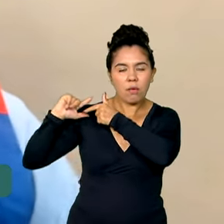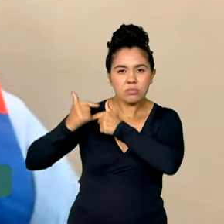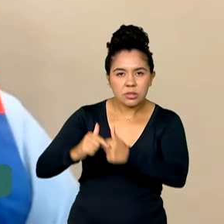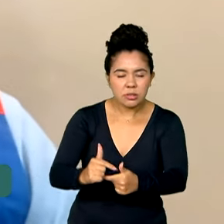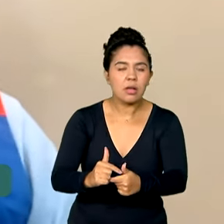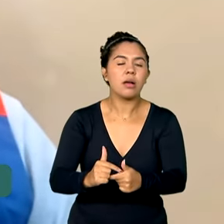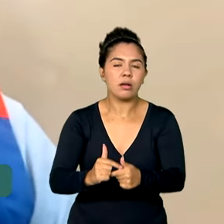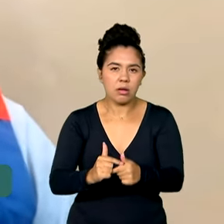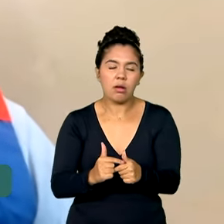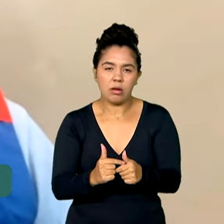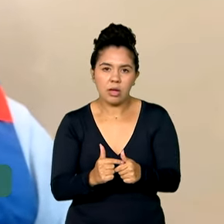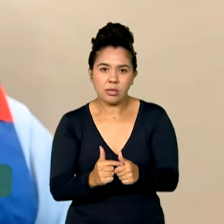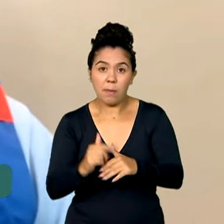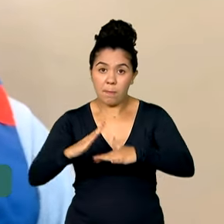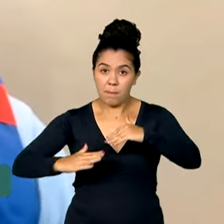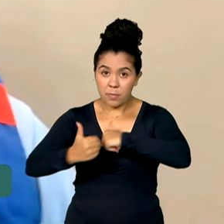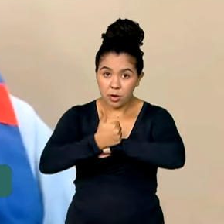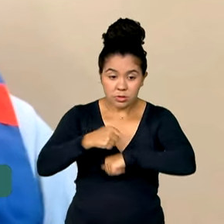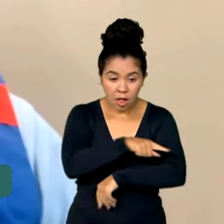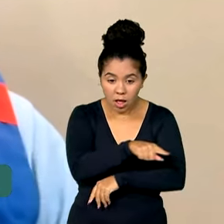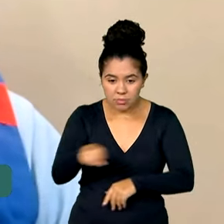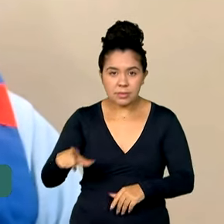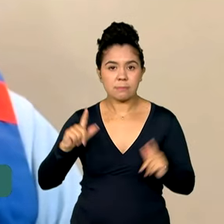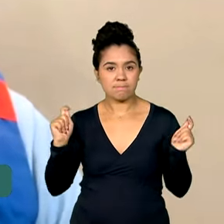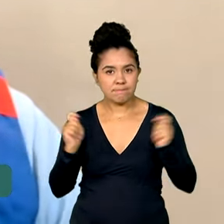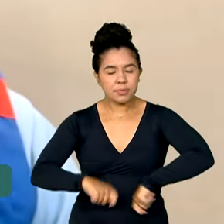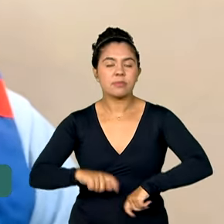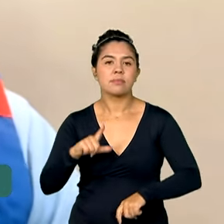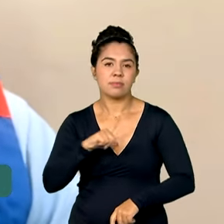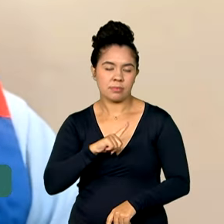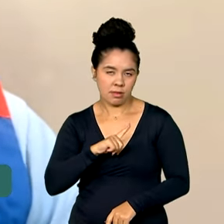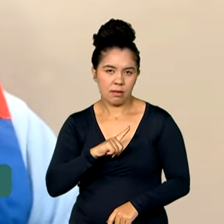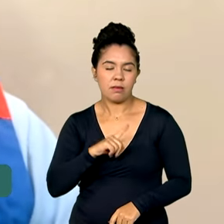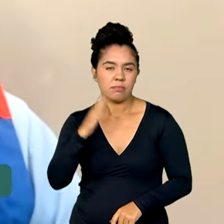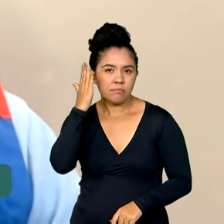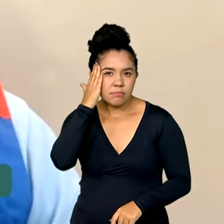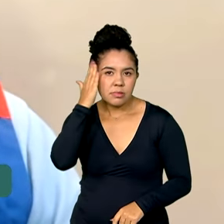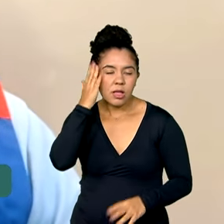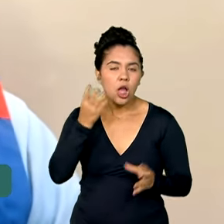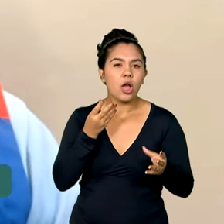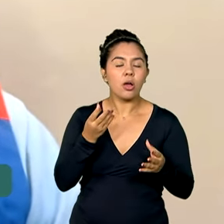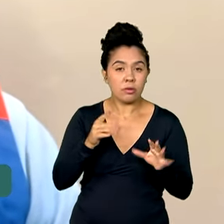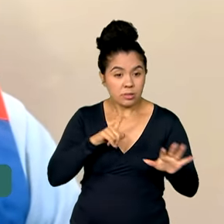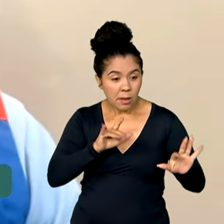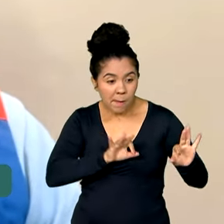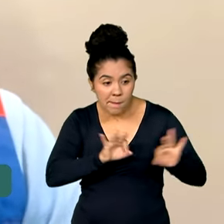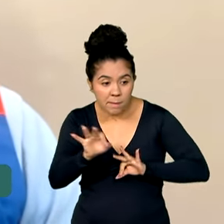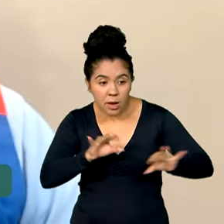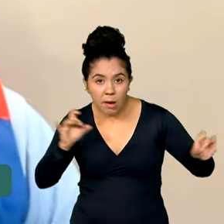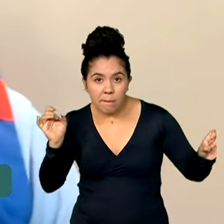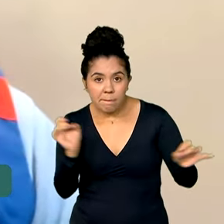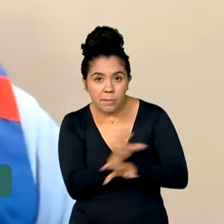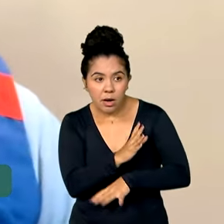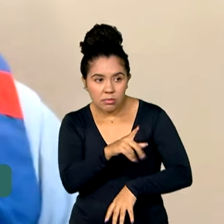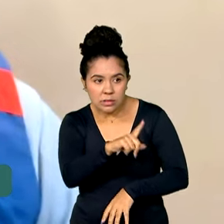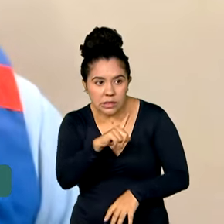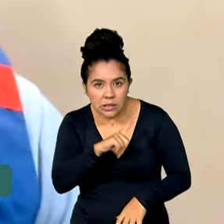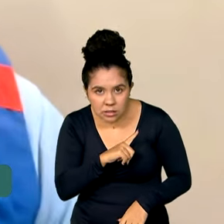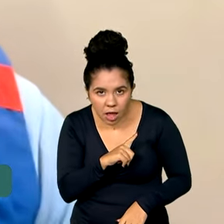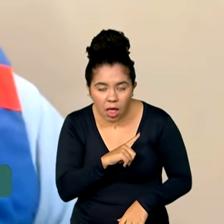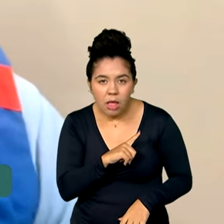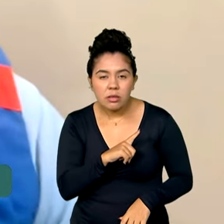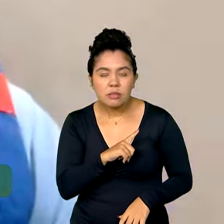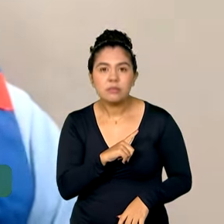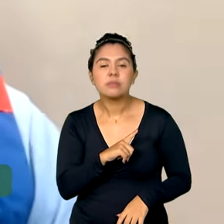esses profissionais têm a capacidade de entender, a partir do plano de contingência do estado, se houver este plano de